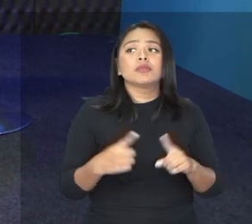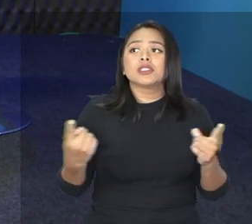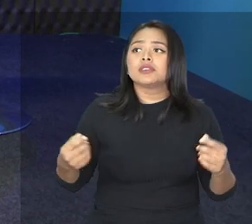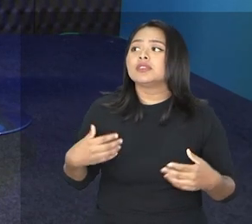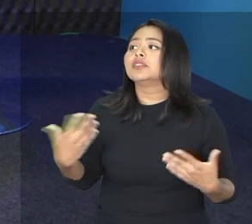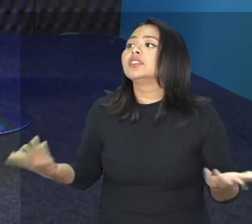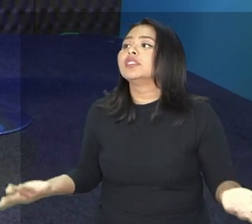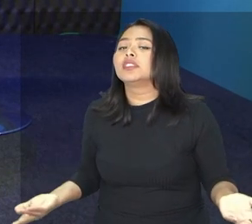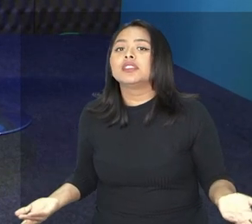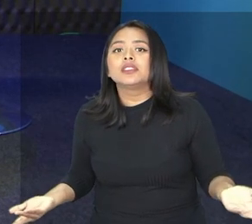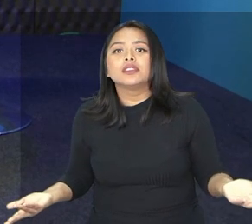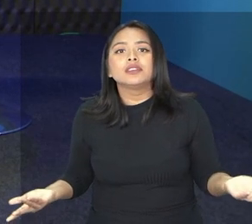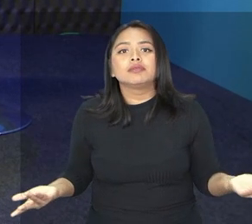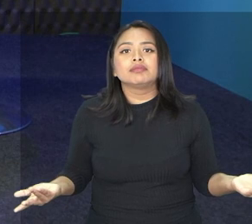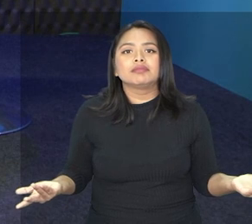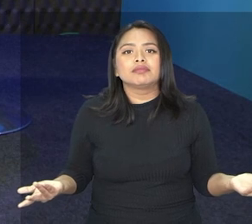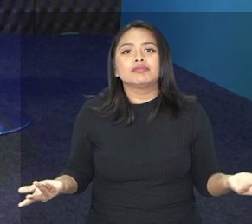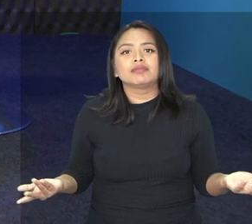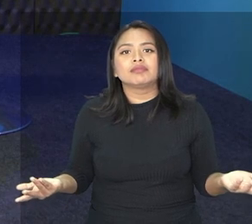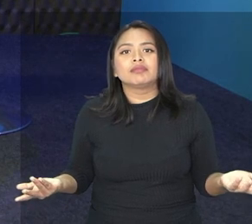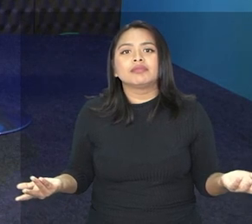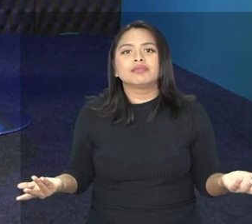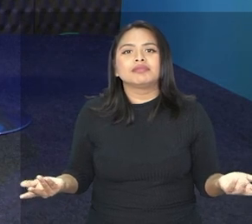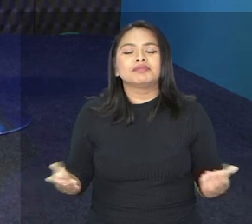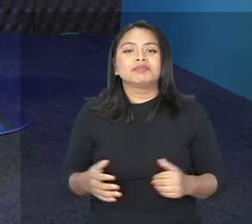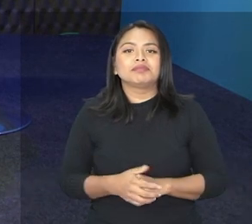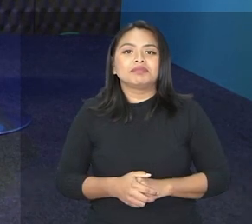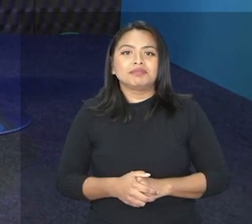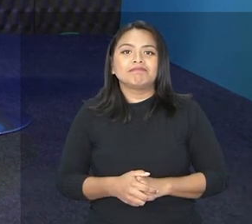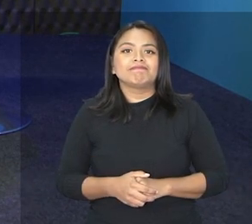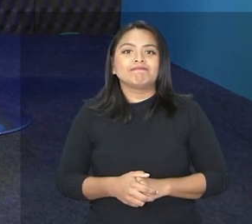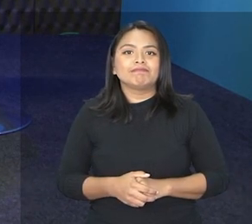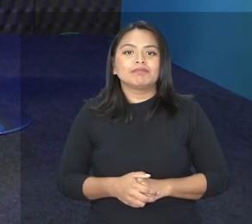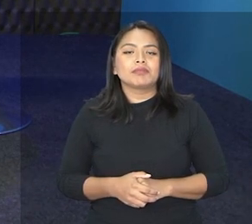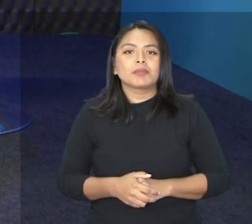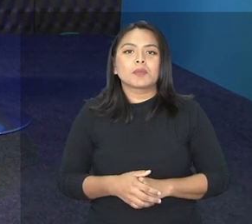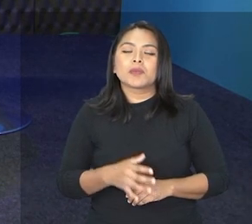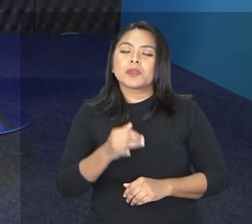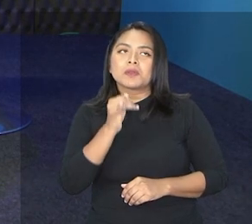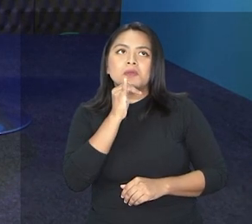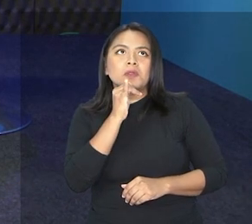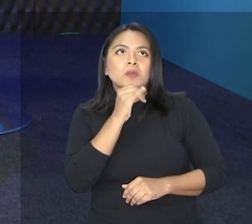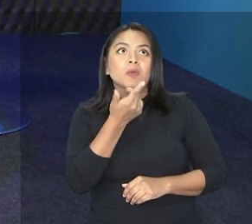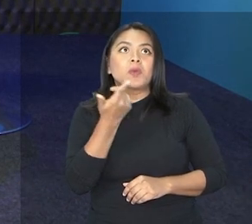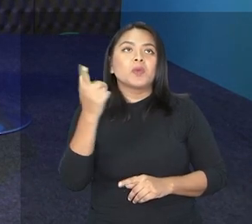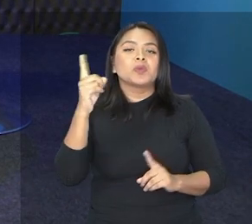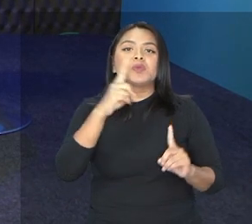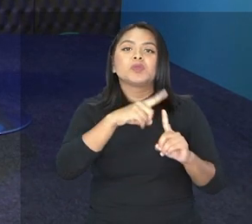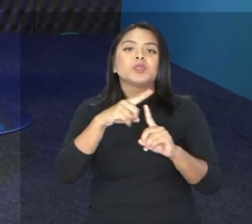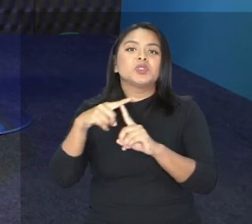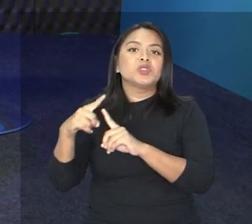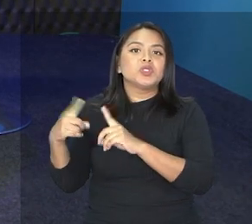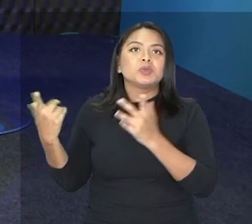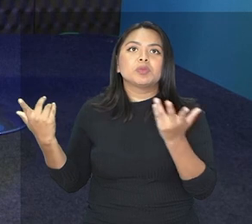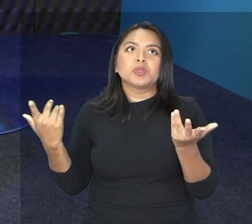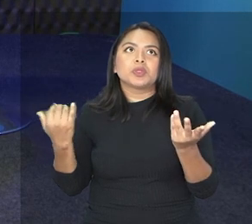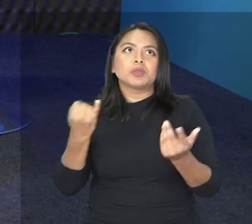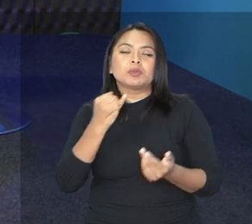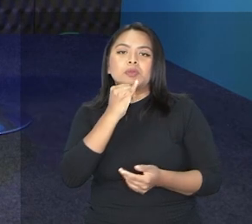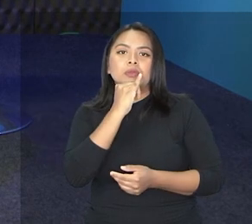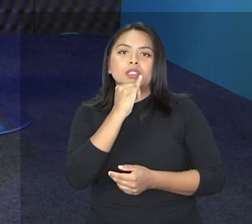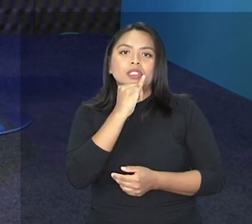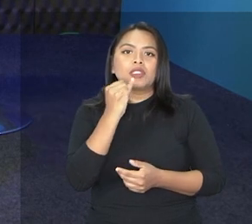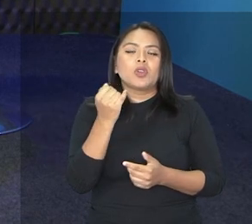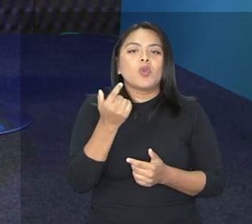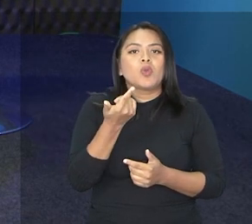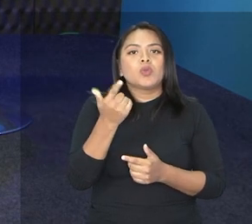mas e daí? Quando você der uma equação para ele. Quando você der talvez um problema